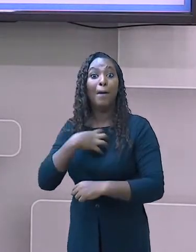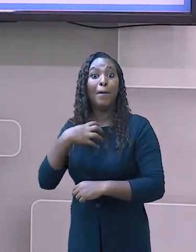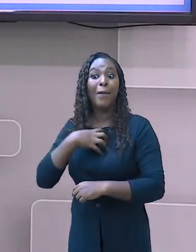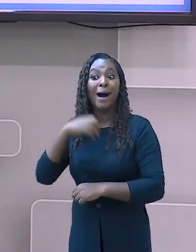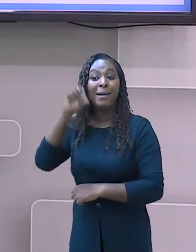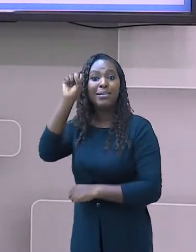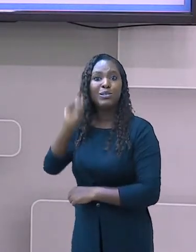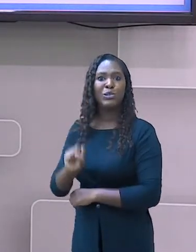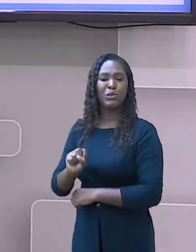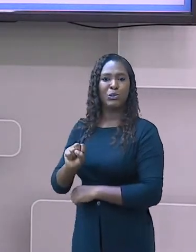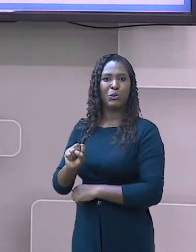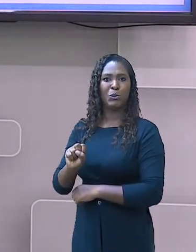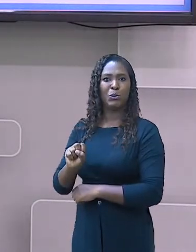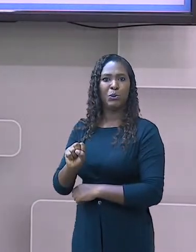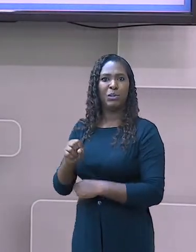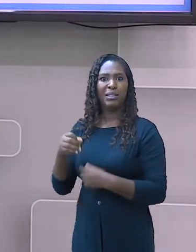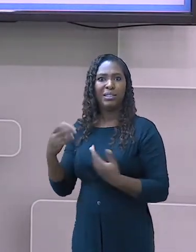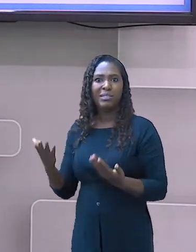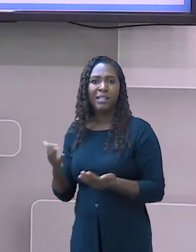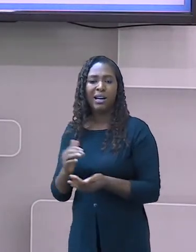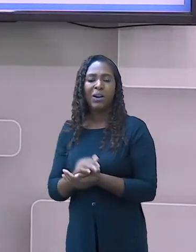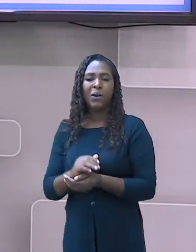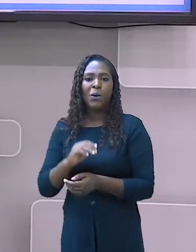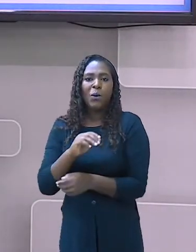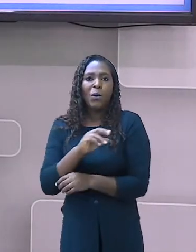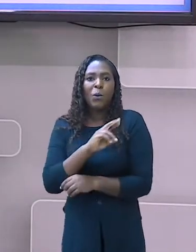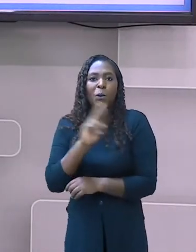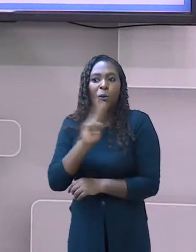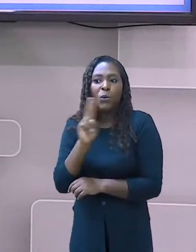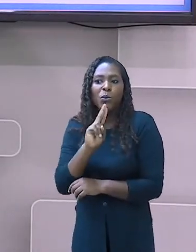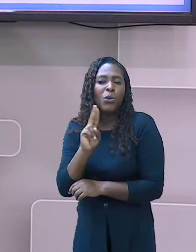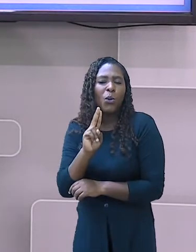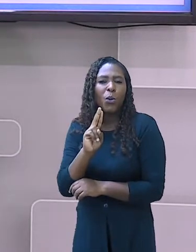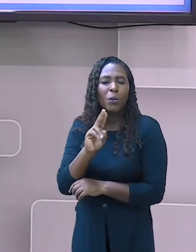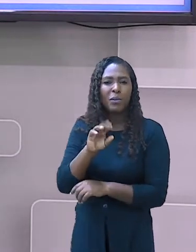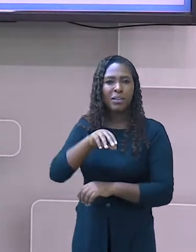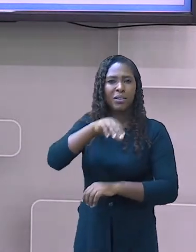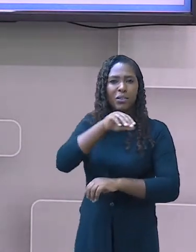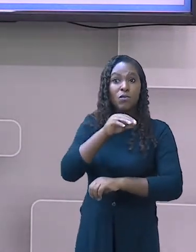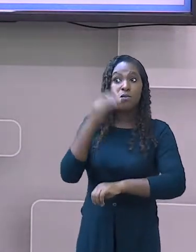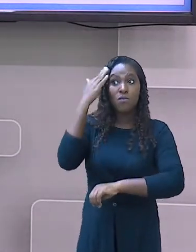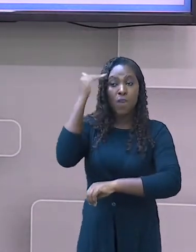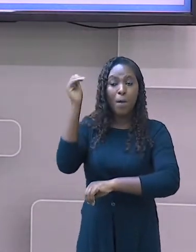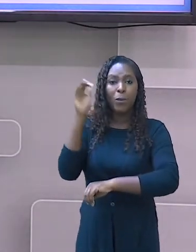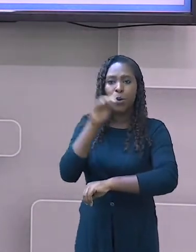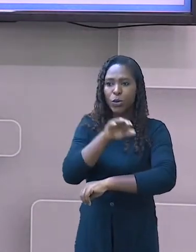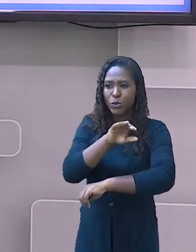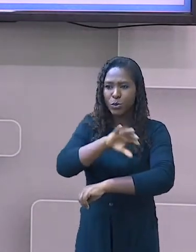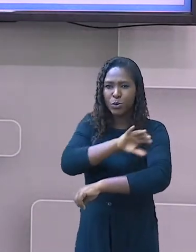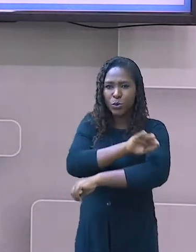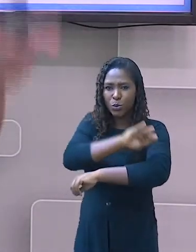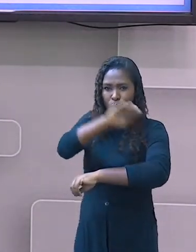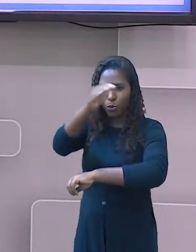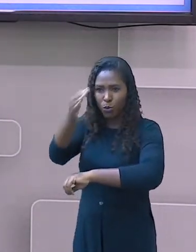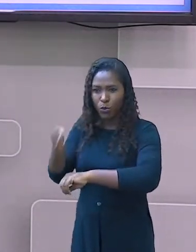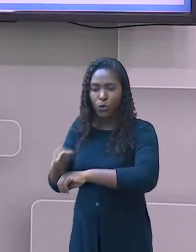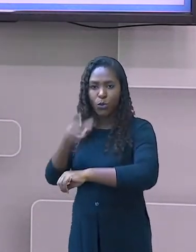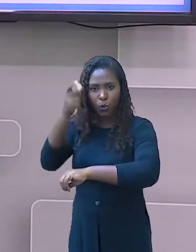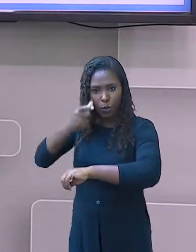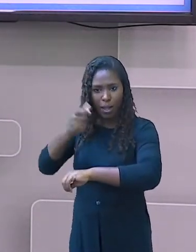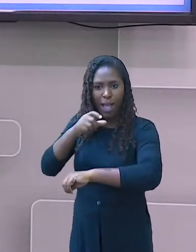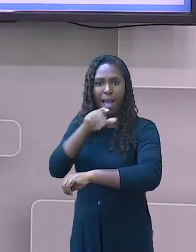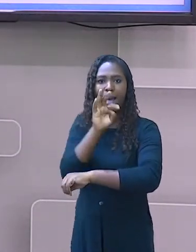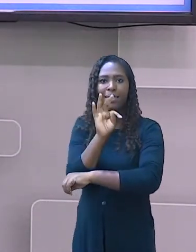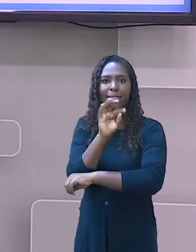de Santa Cruz. Alguns historiadores acreditavam que o desvio não foi um acidente, mas sim uma